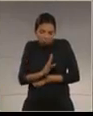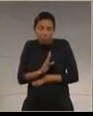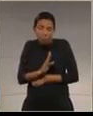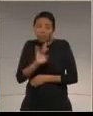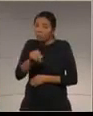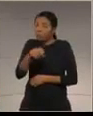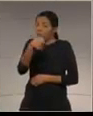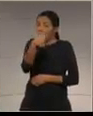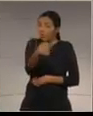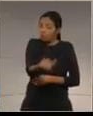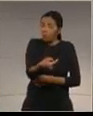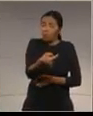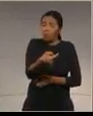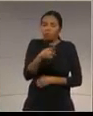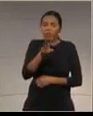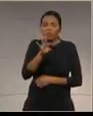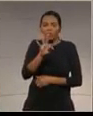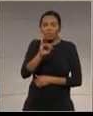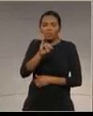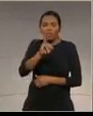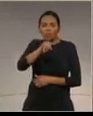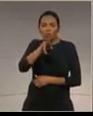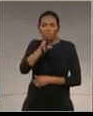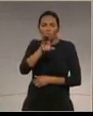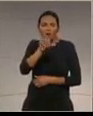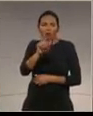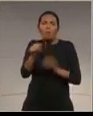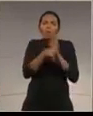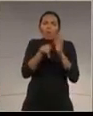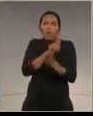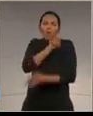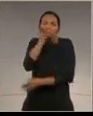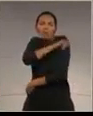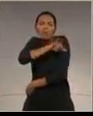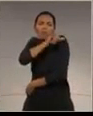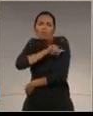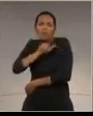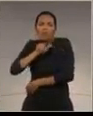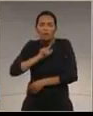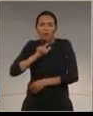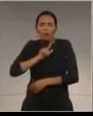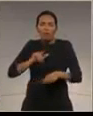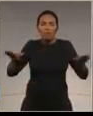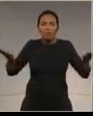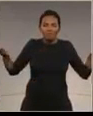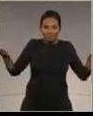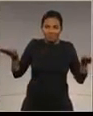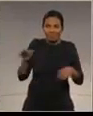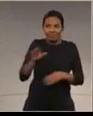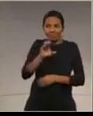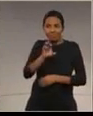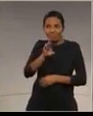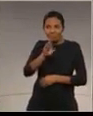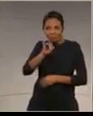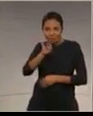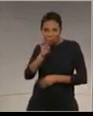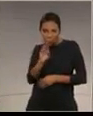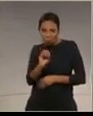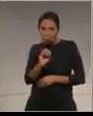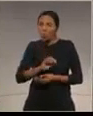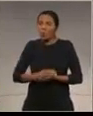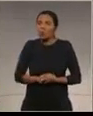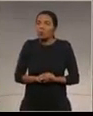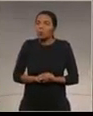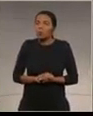depois do Tijuca, do Rio de Janeiro, que abriga o Cristo Redentor. Agora, esta Casa de Leis tem a oportunidade de transformar o